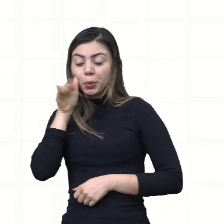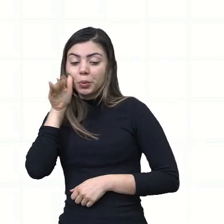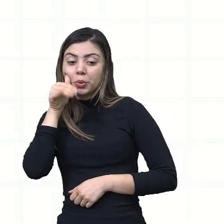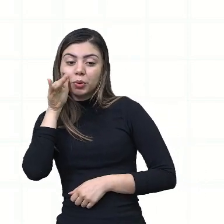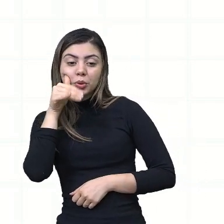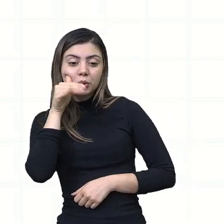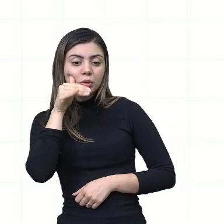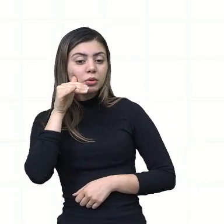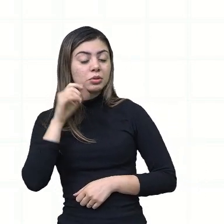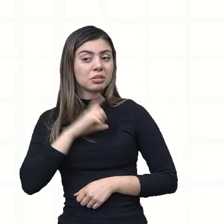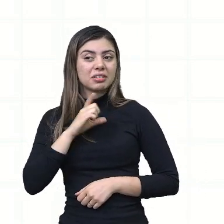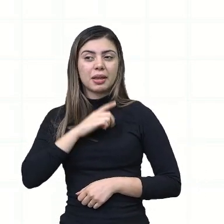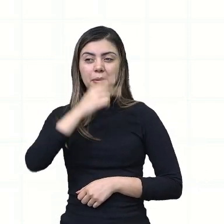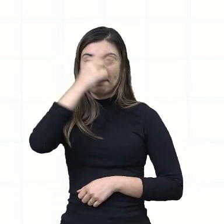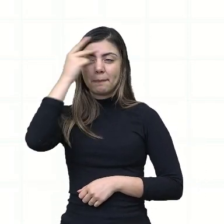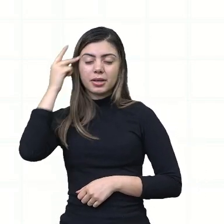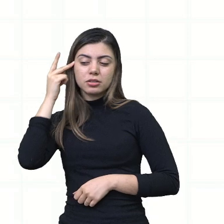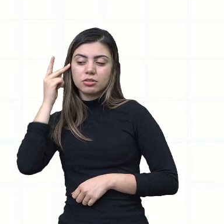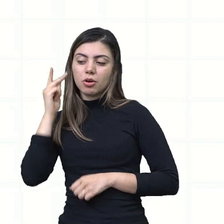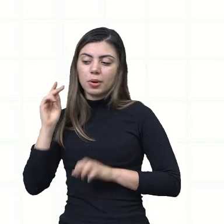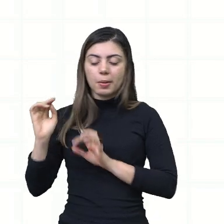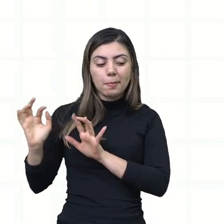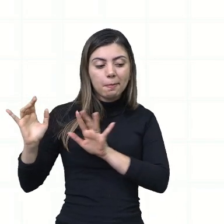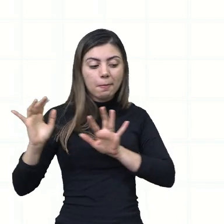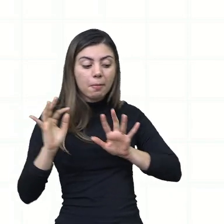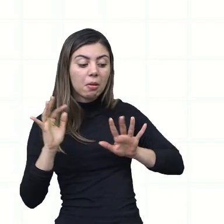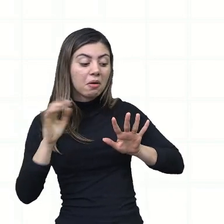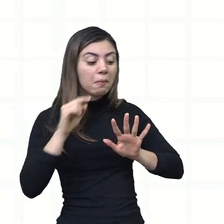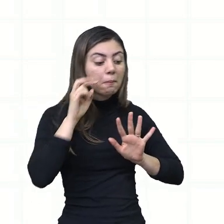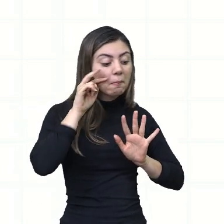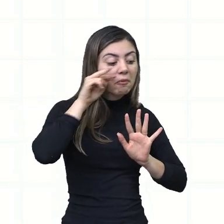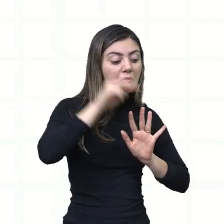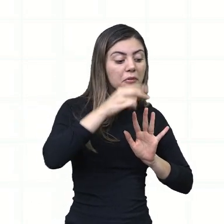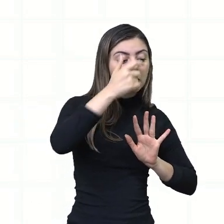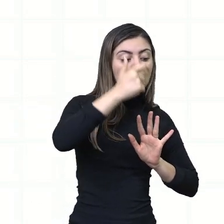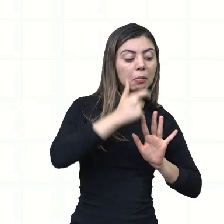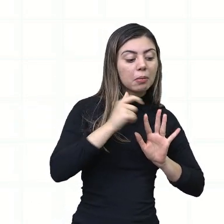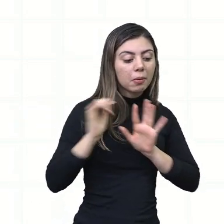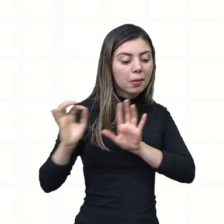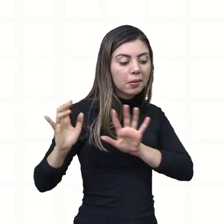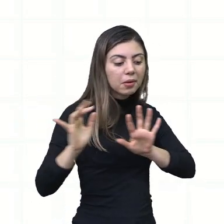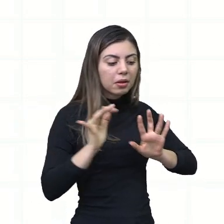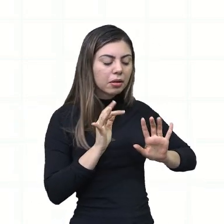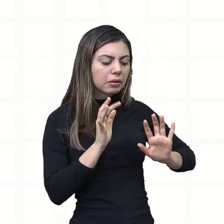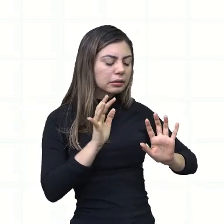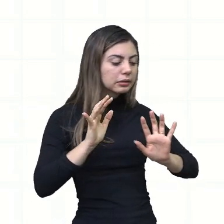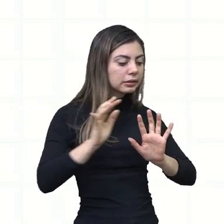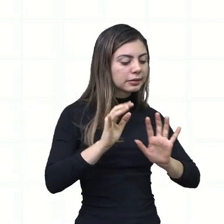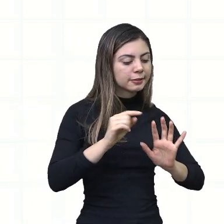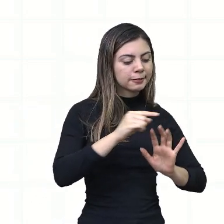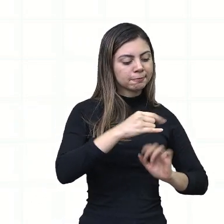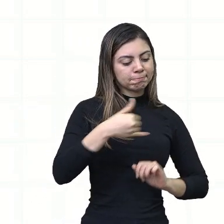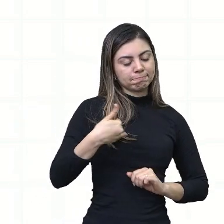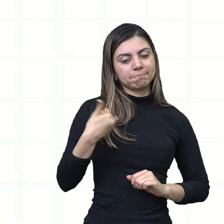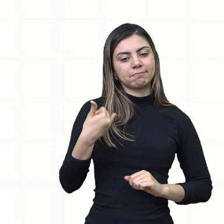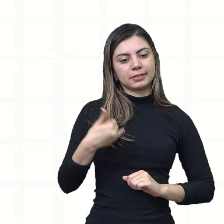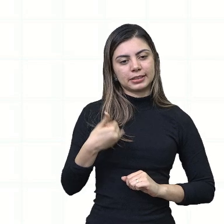vinha gente a espiar-lhe a cara, as fundas marcas da idade.